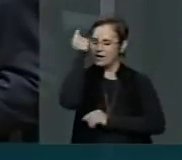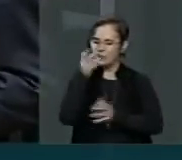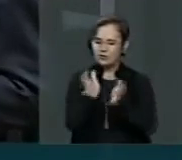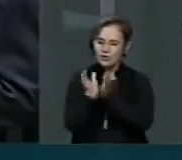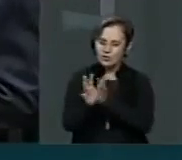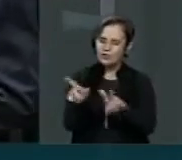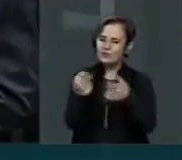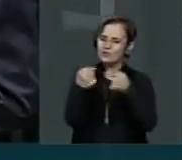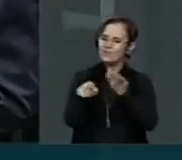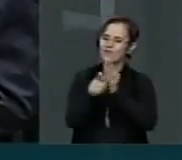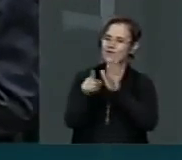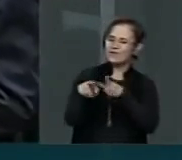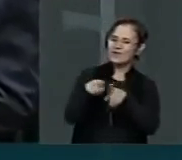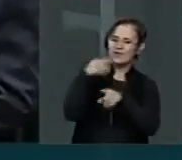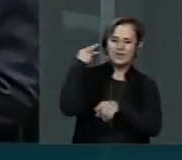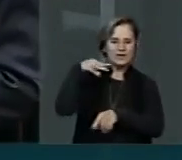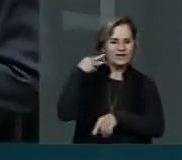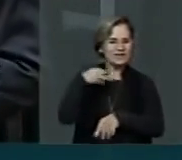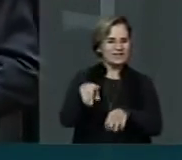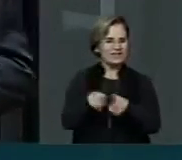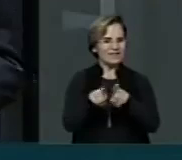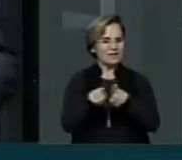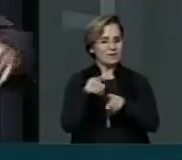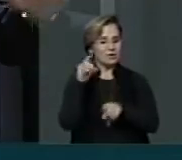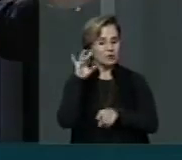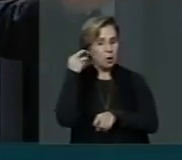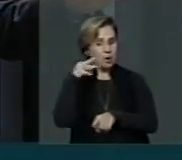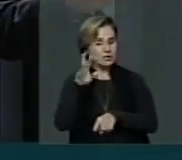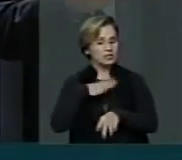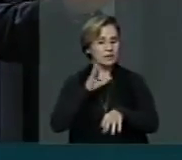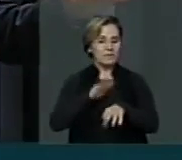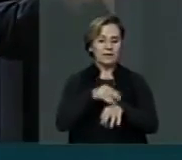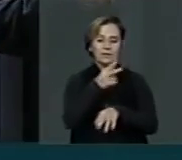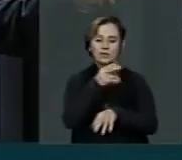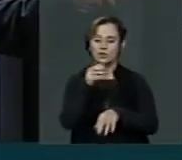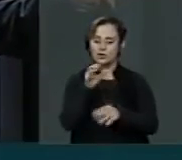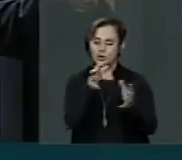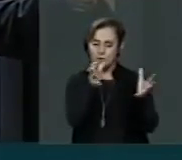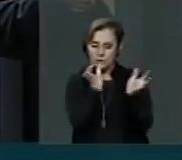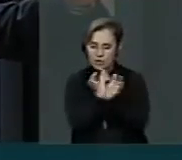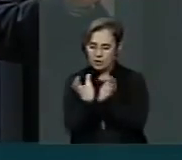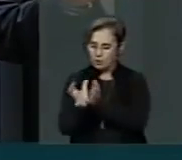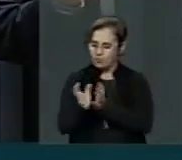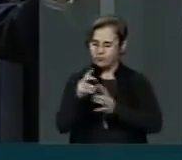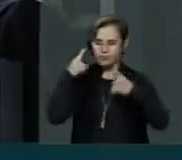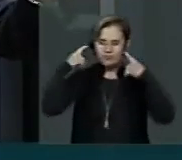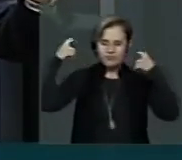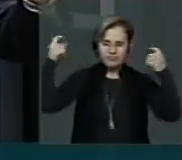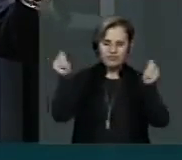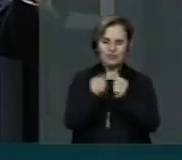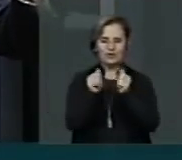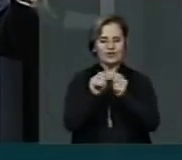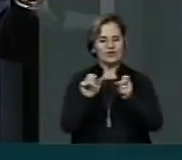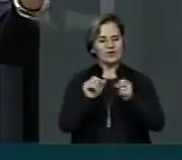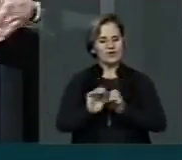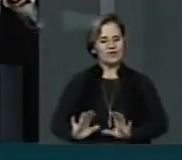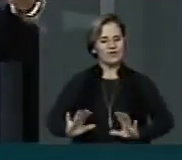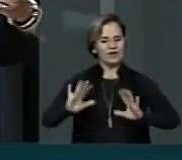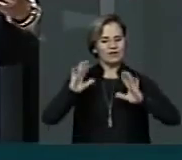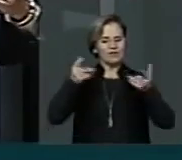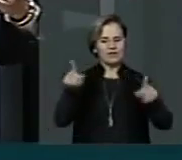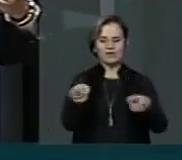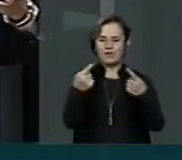o colega Cléber Verde falou que no Maranhão tem mais de 200 aparelhagens de som, que fazem festas com músicas